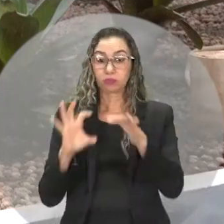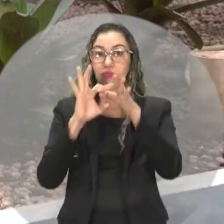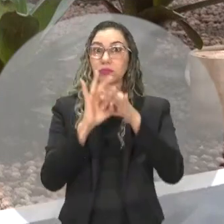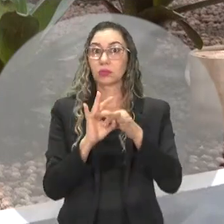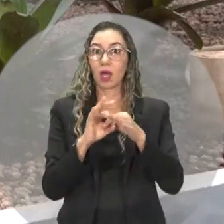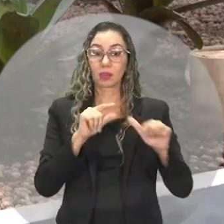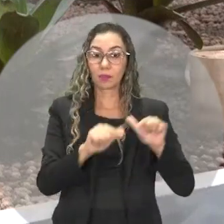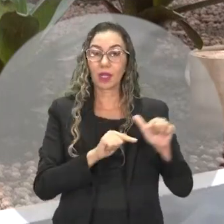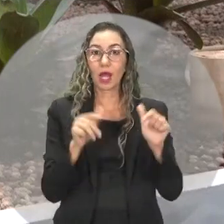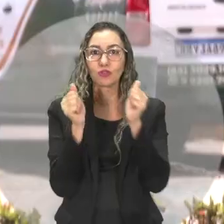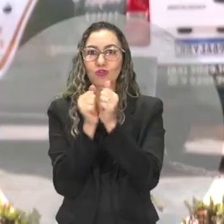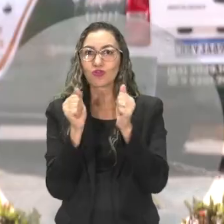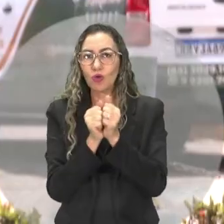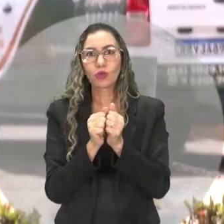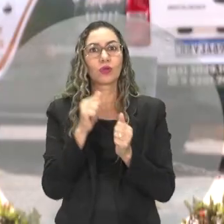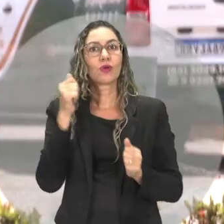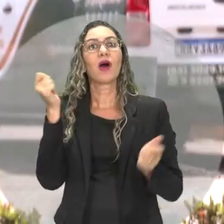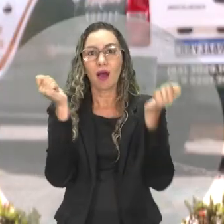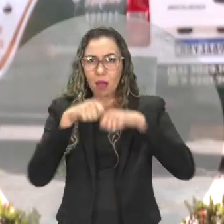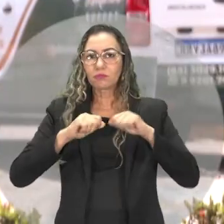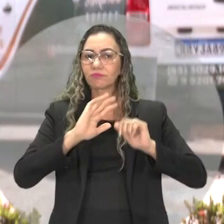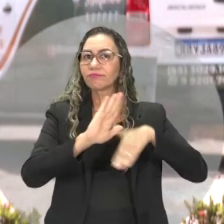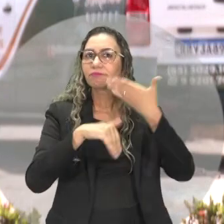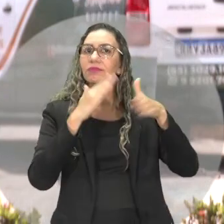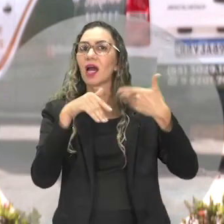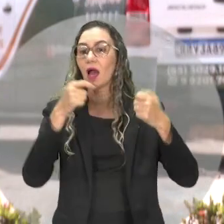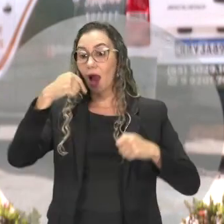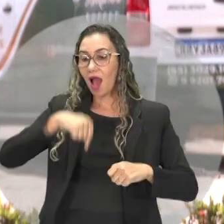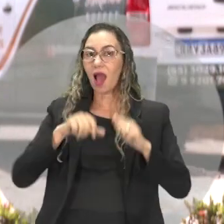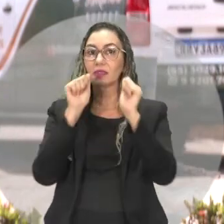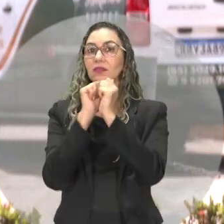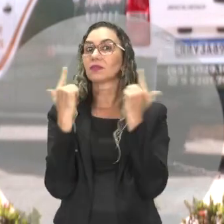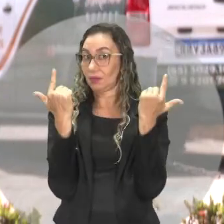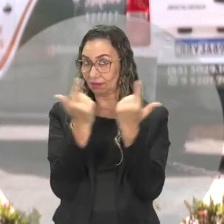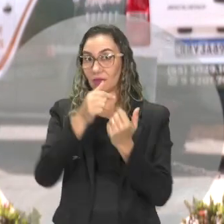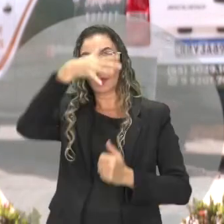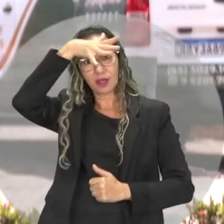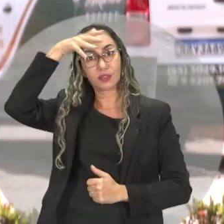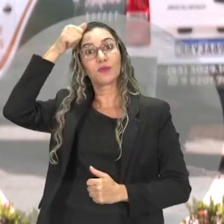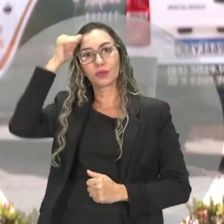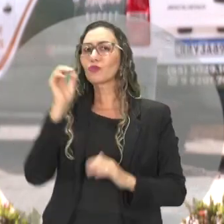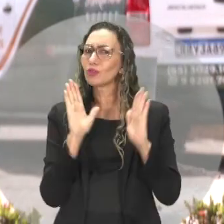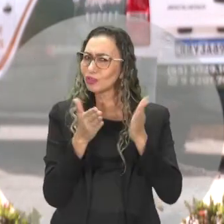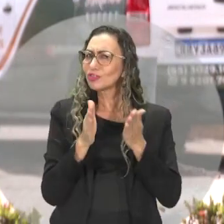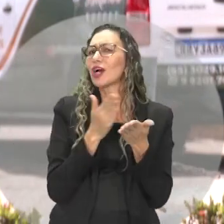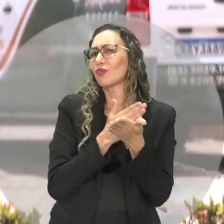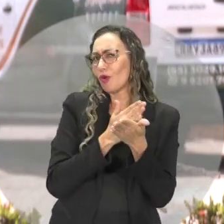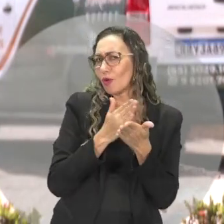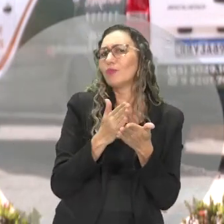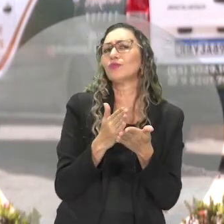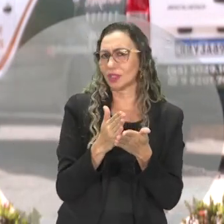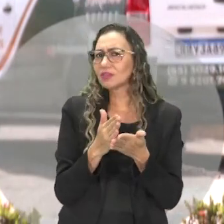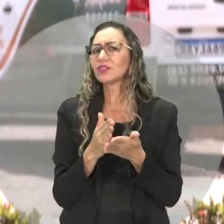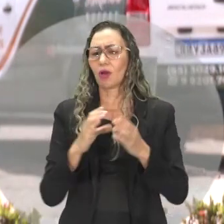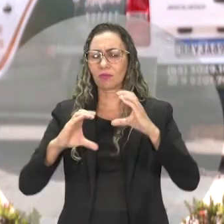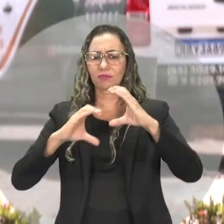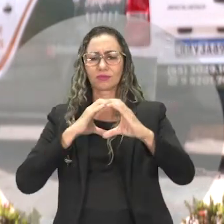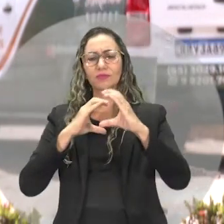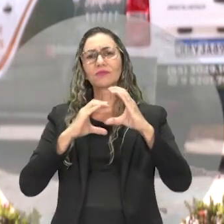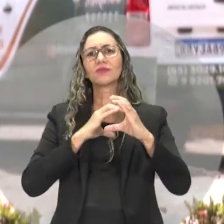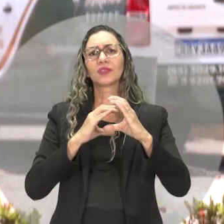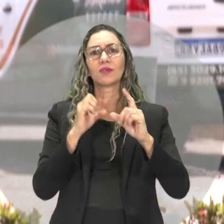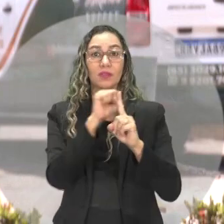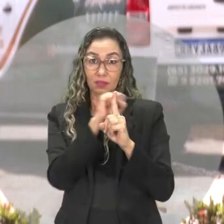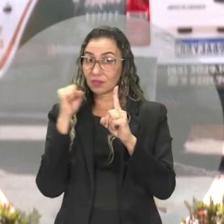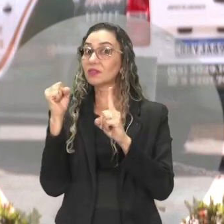conjunto, nós avançamos. Na Assembleia Legislativa de Mato Grosso, algumas iniciativas da área de comunicação social